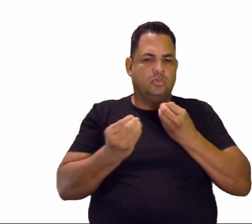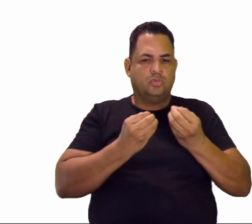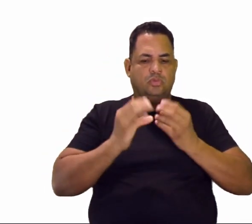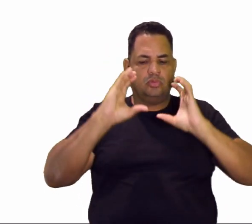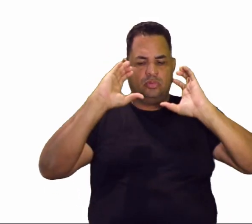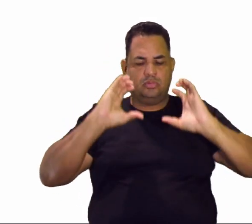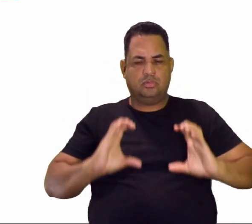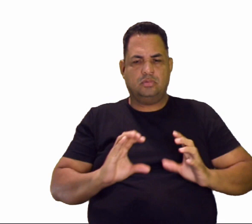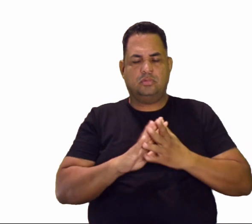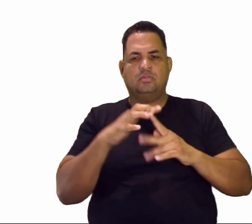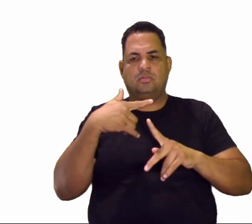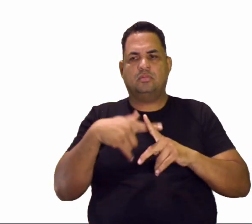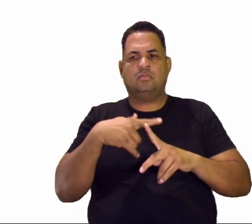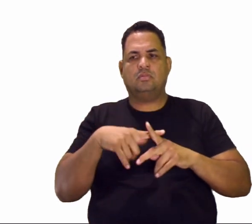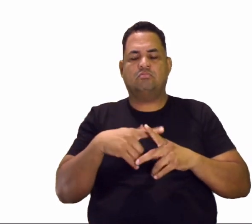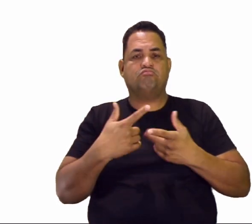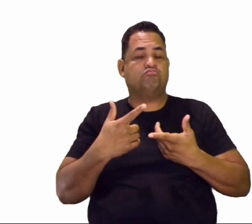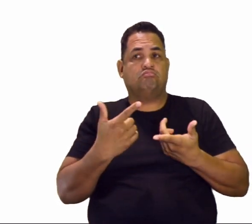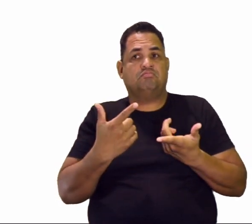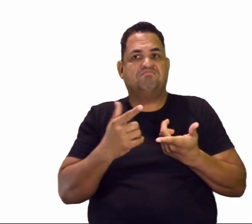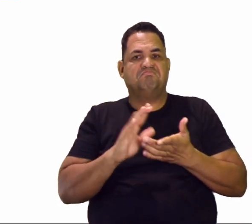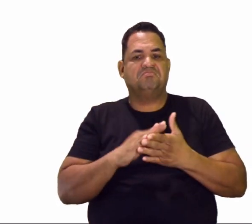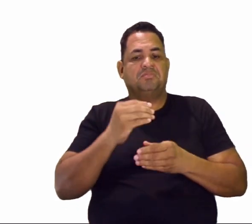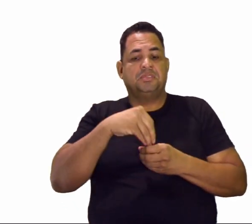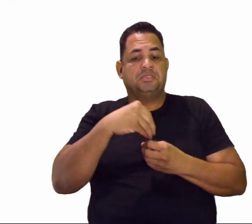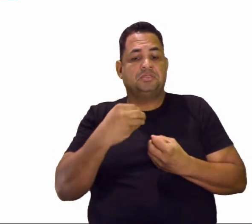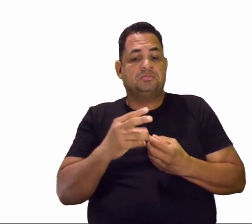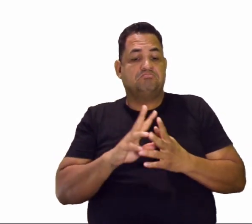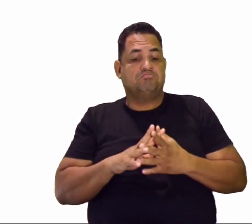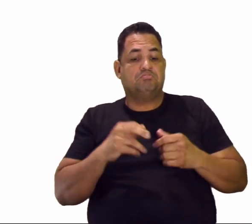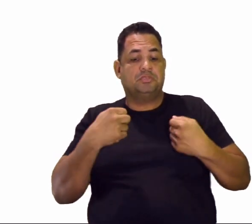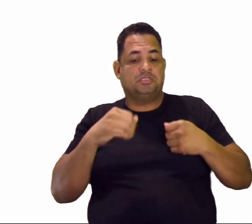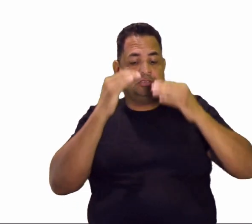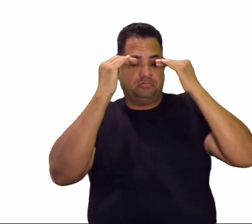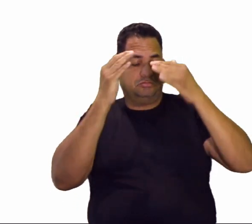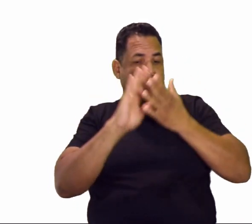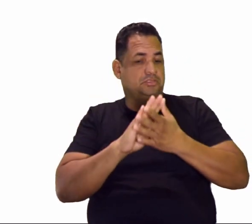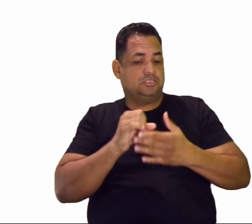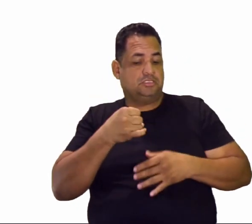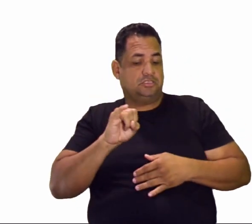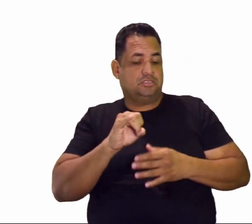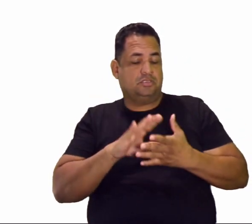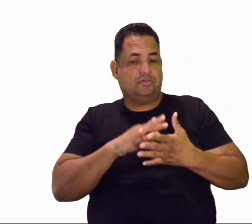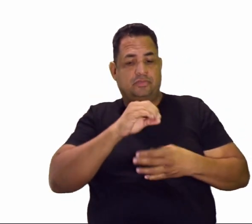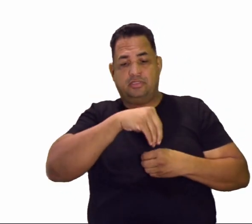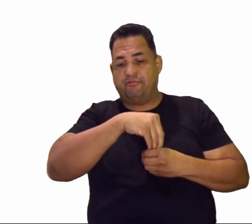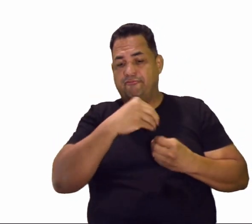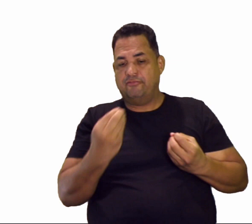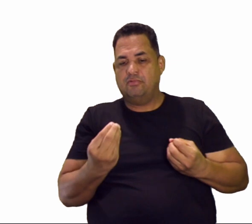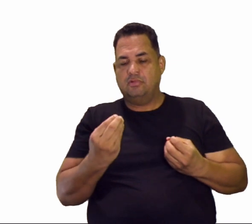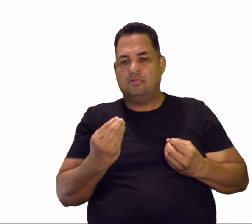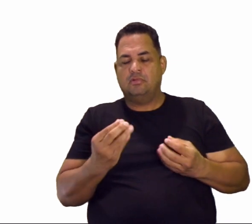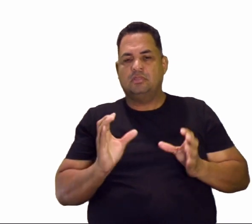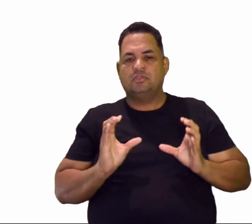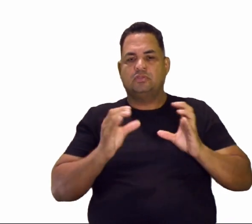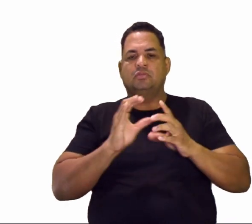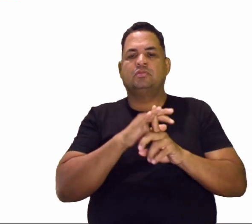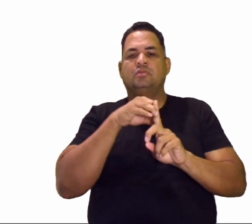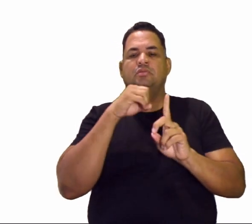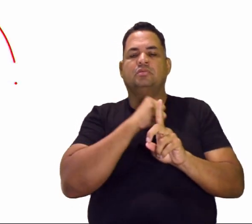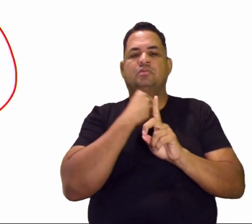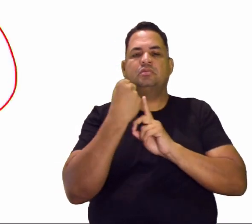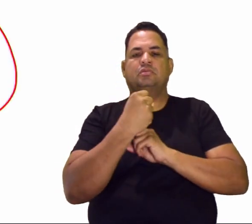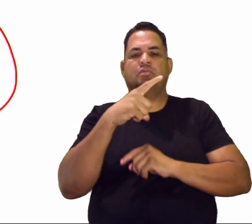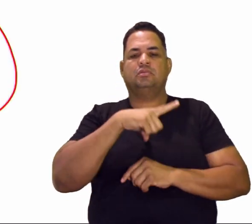comportar. Porque, sem isso, ele fica fora desse processo, desse conjunto chamado sociedade, né? E aí,